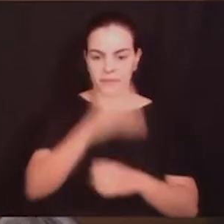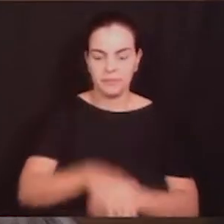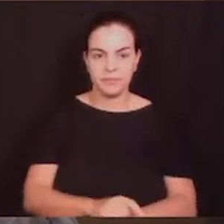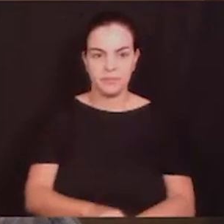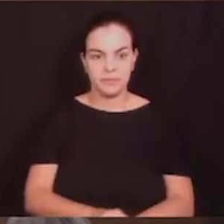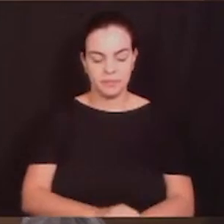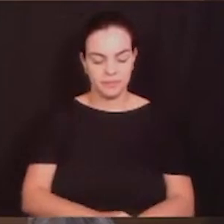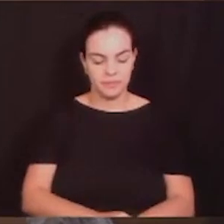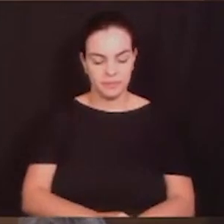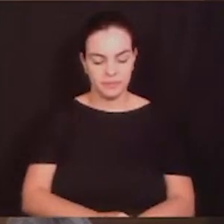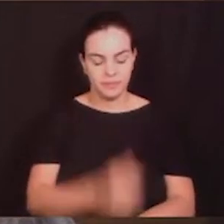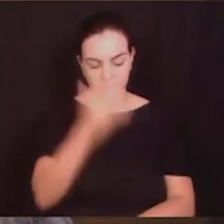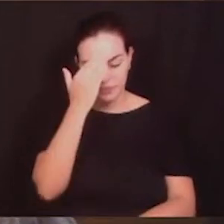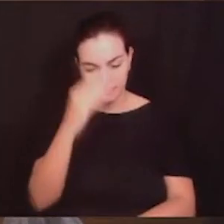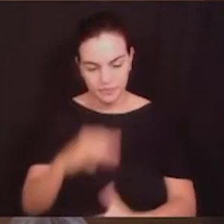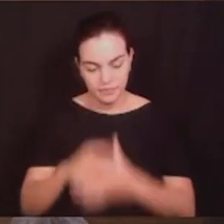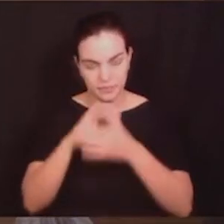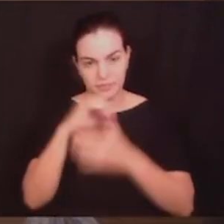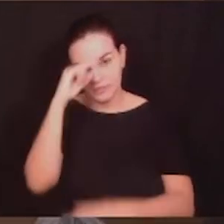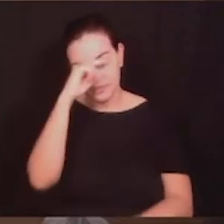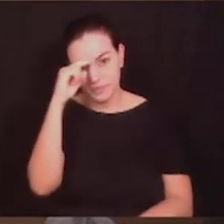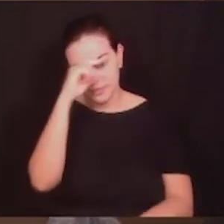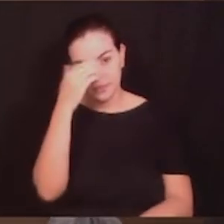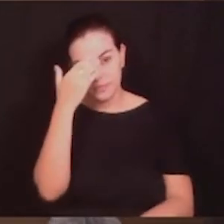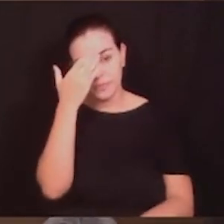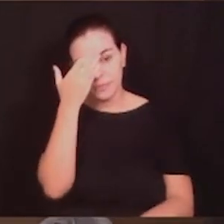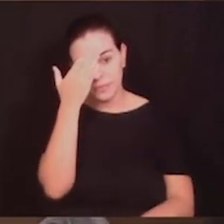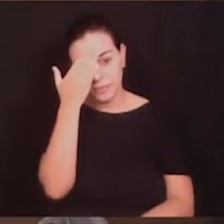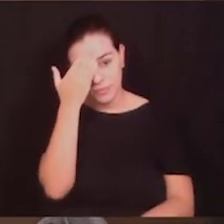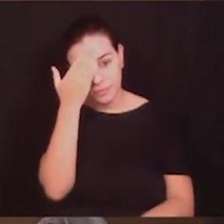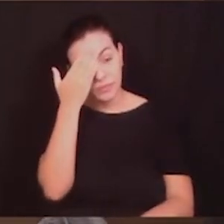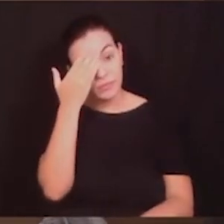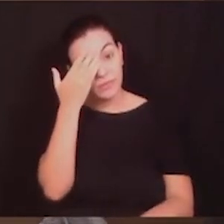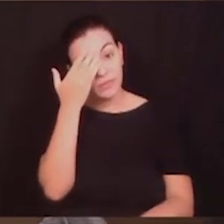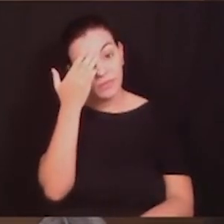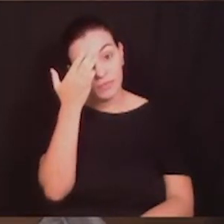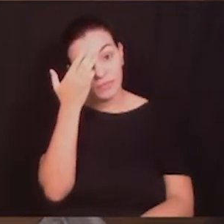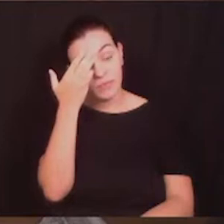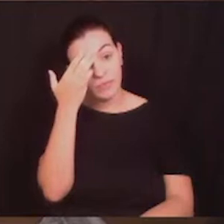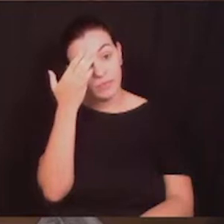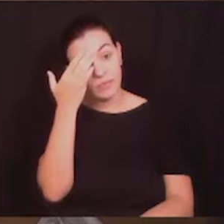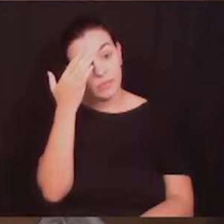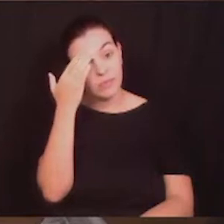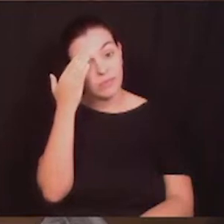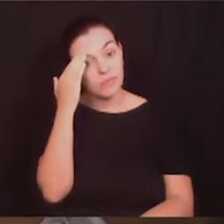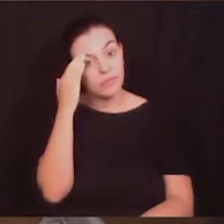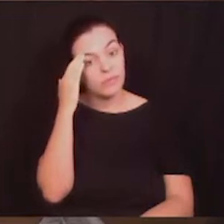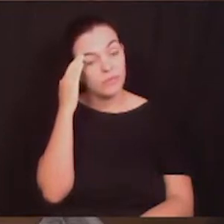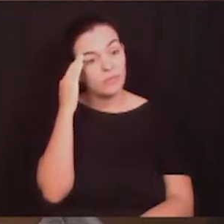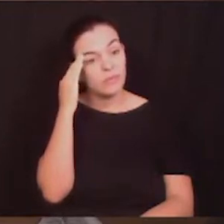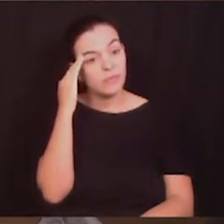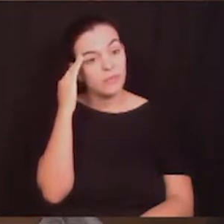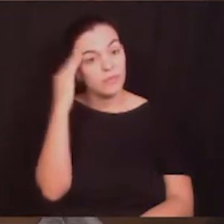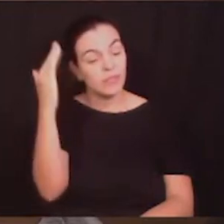vereador líder Tico Kuzma, que eu gostaria de convidar o vereador Dalton para fazer o encaminhamento também. Obrigado, senhor presidente, em